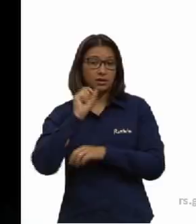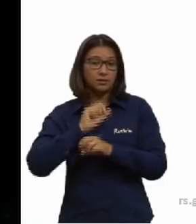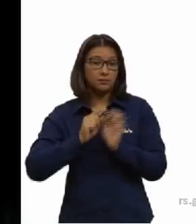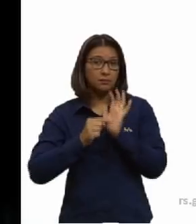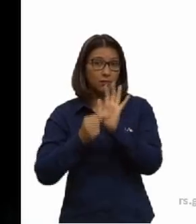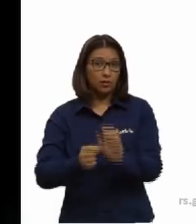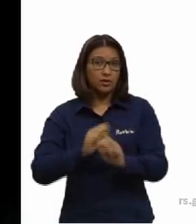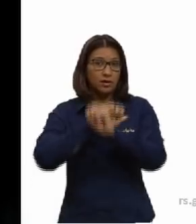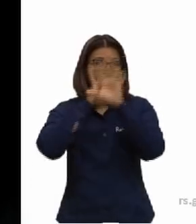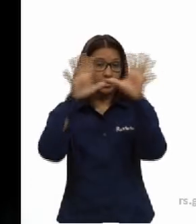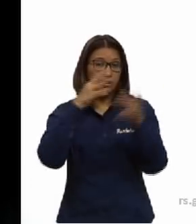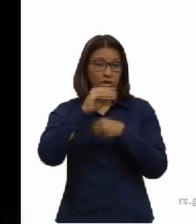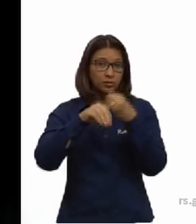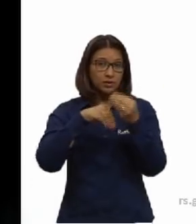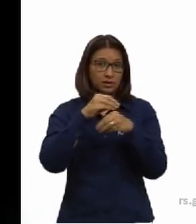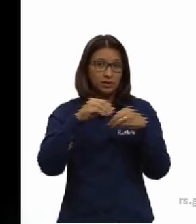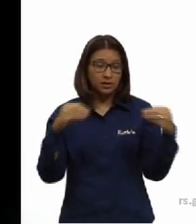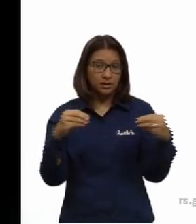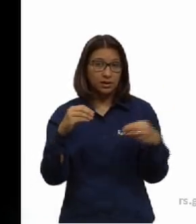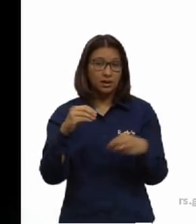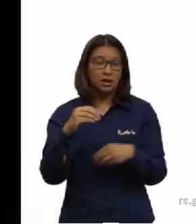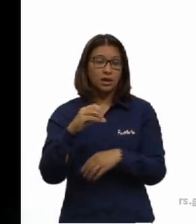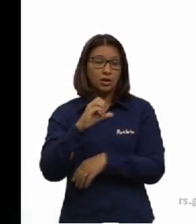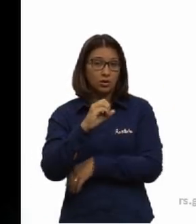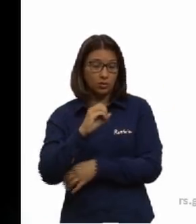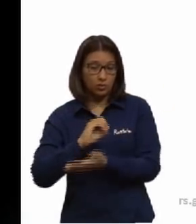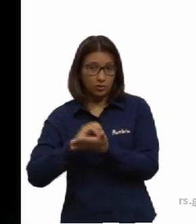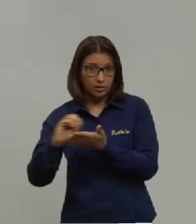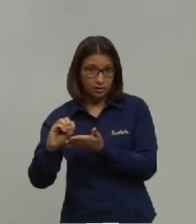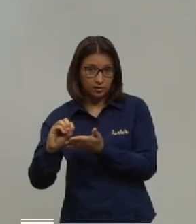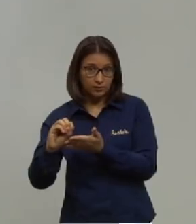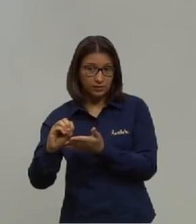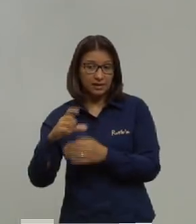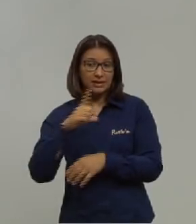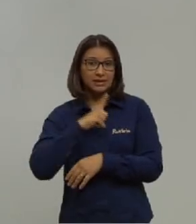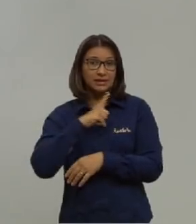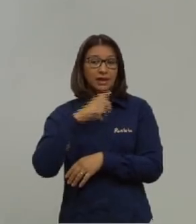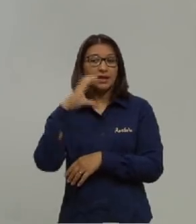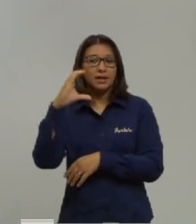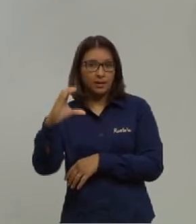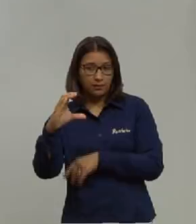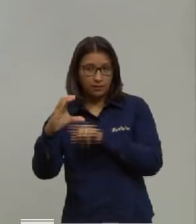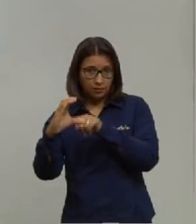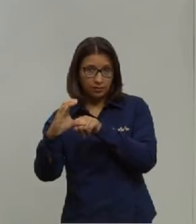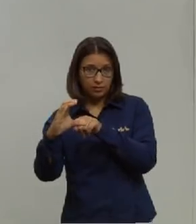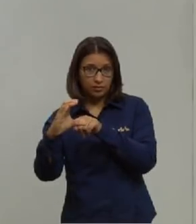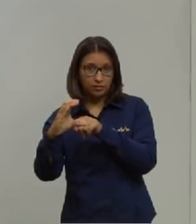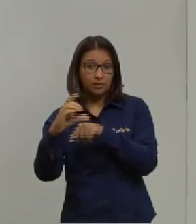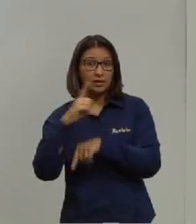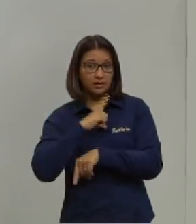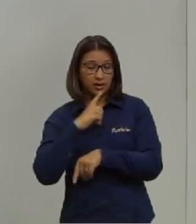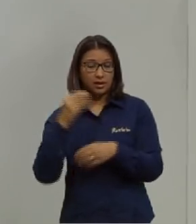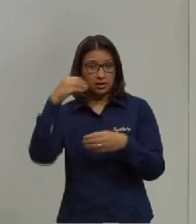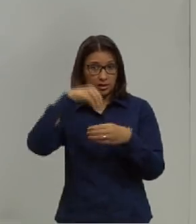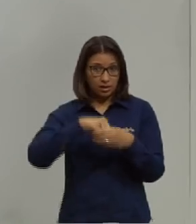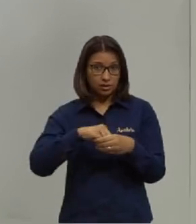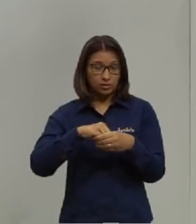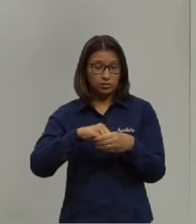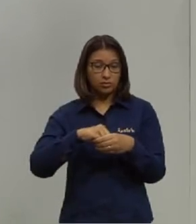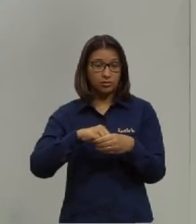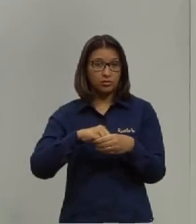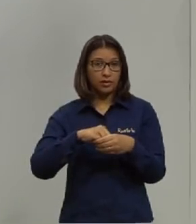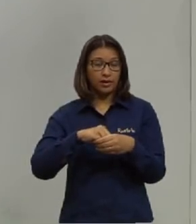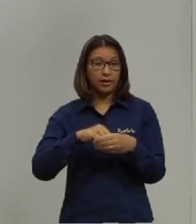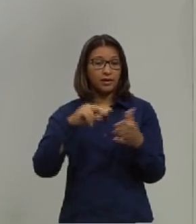uma substância orgânica. Tem carbono, é orgânica, tá? Então, o que que forma